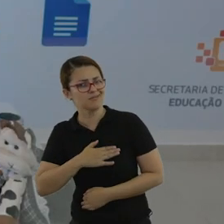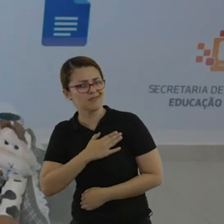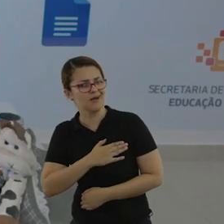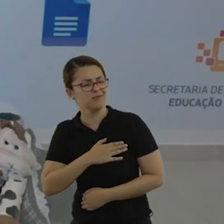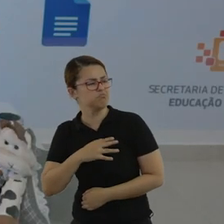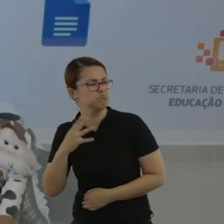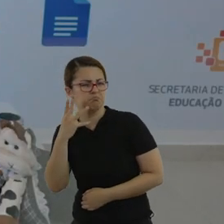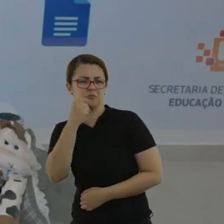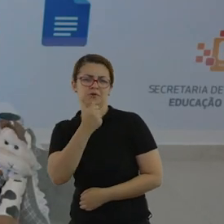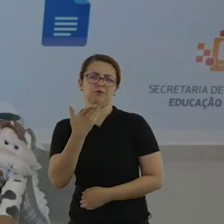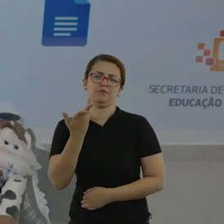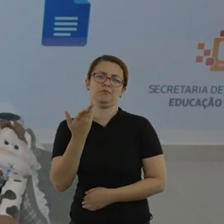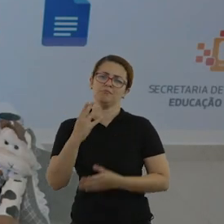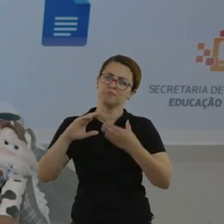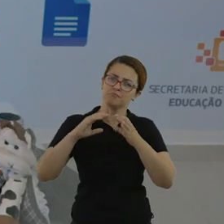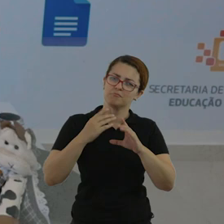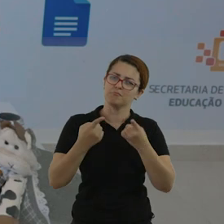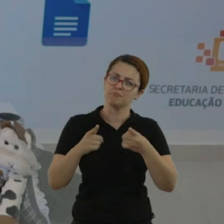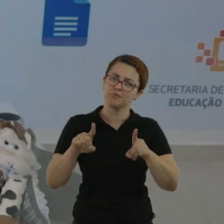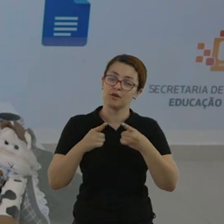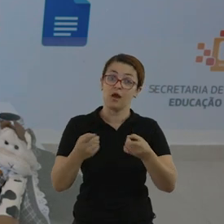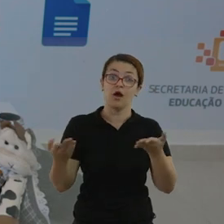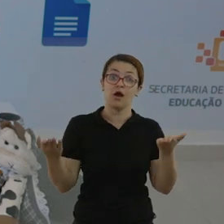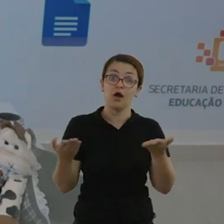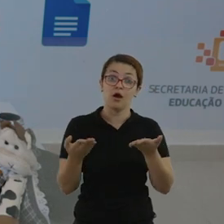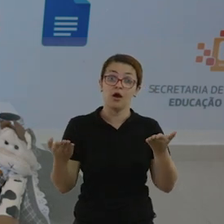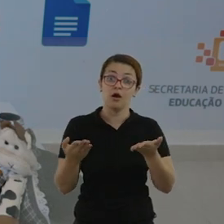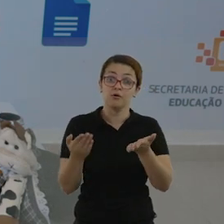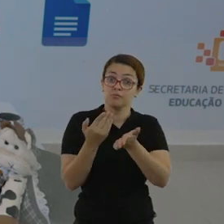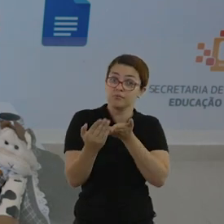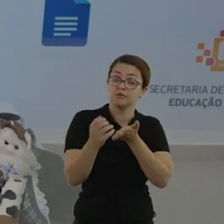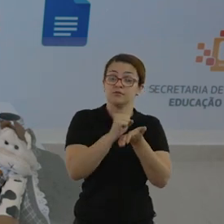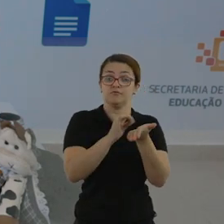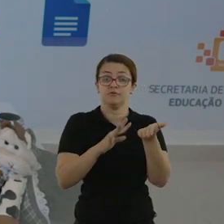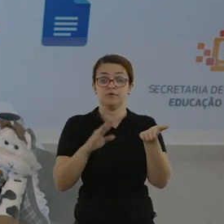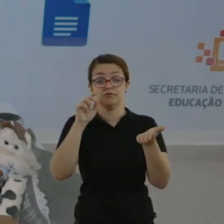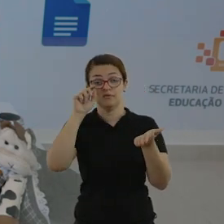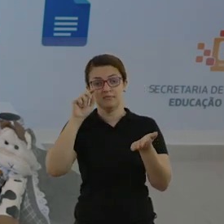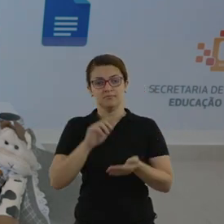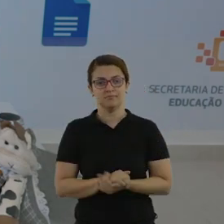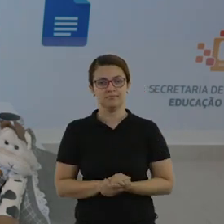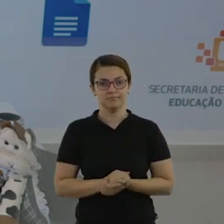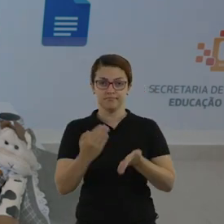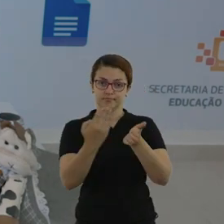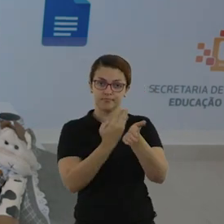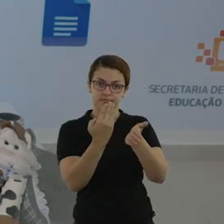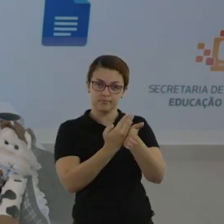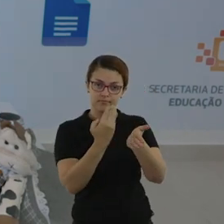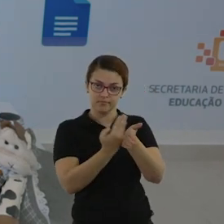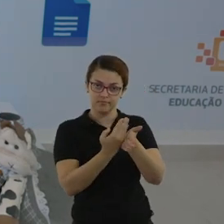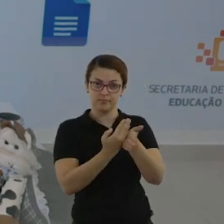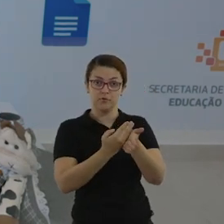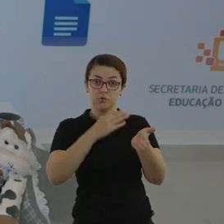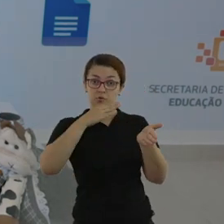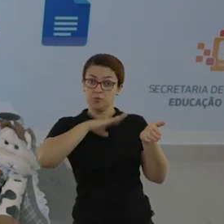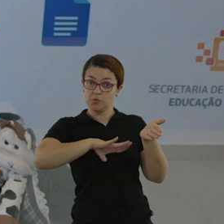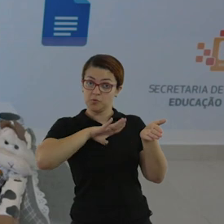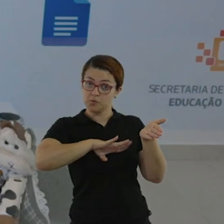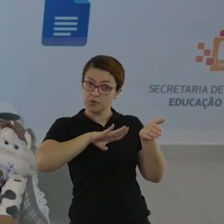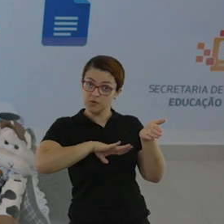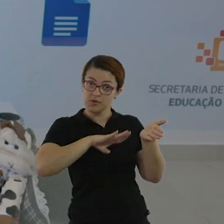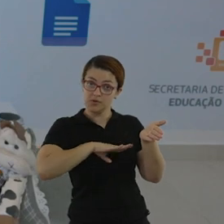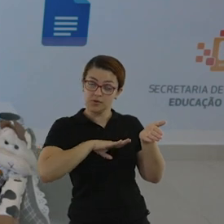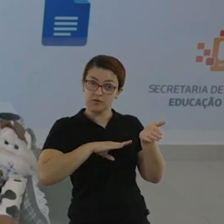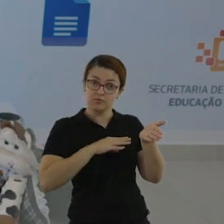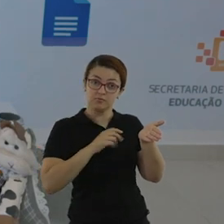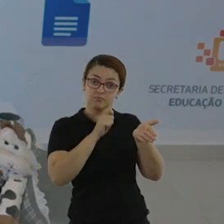E aí, criançada? Gostaram dessa linda canção folclórica? Que tal agora fazermos a nossa atividade? Pegue seu